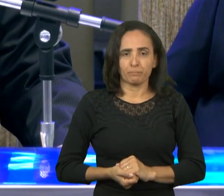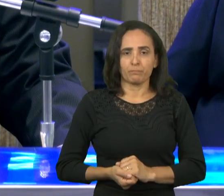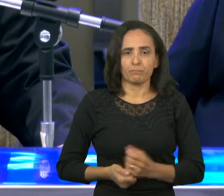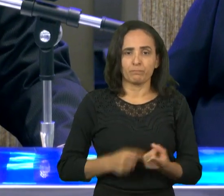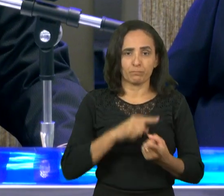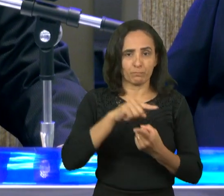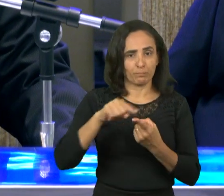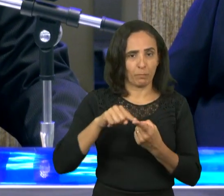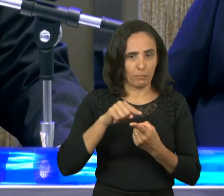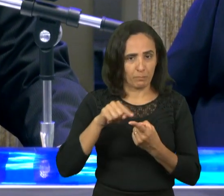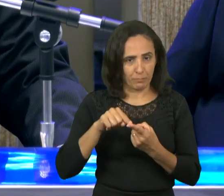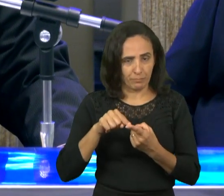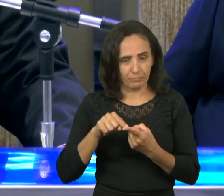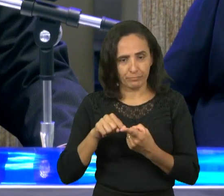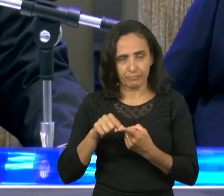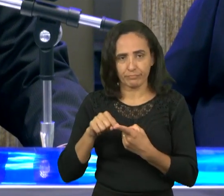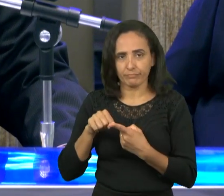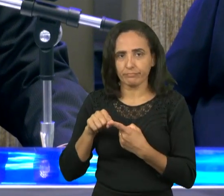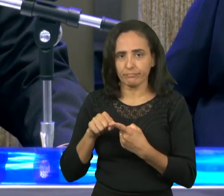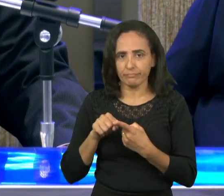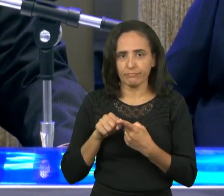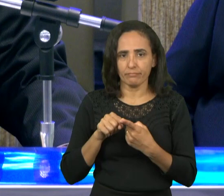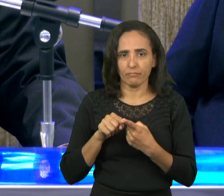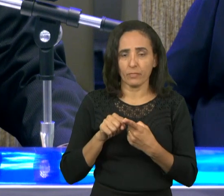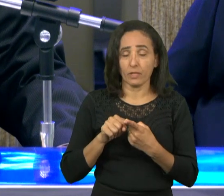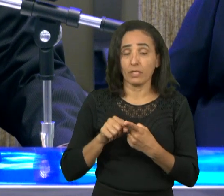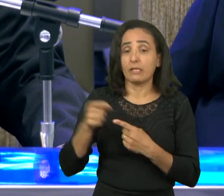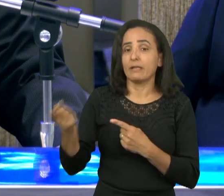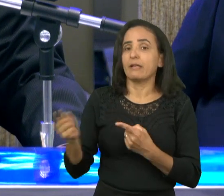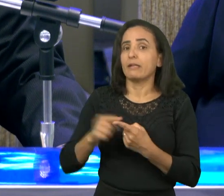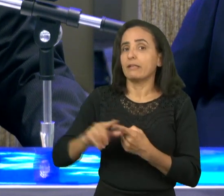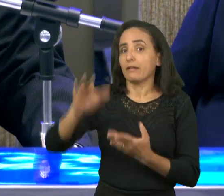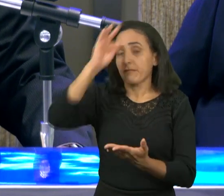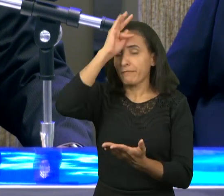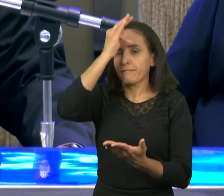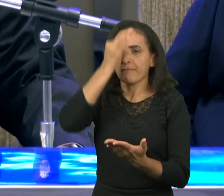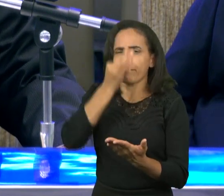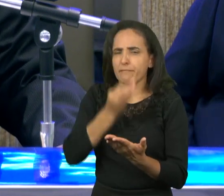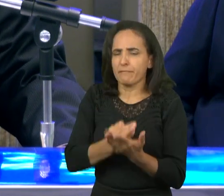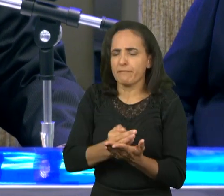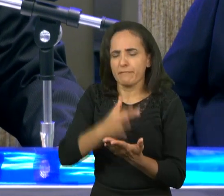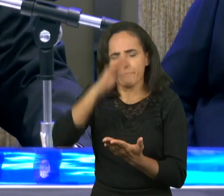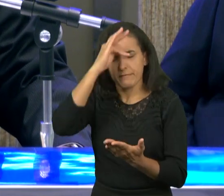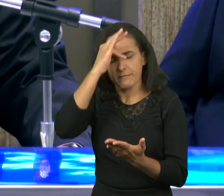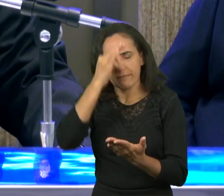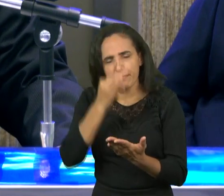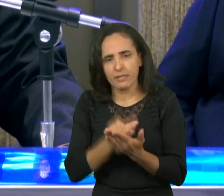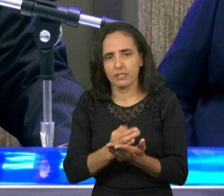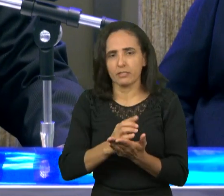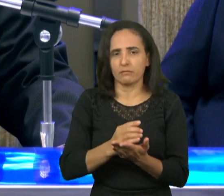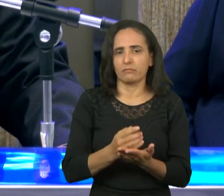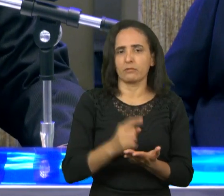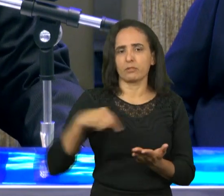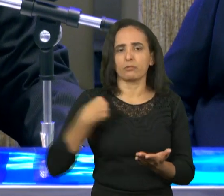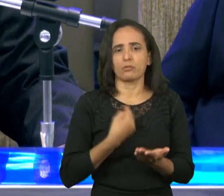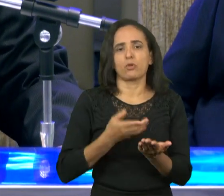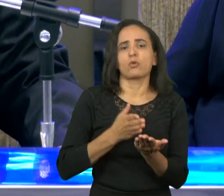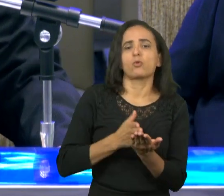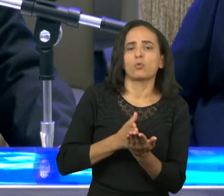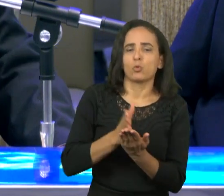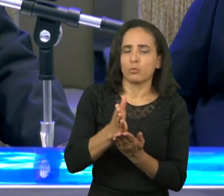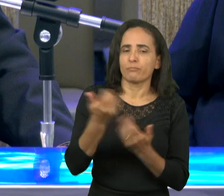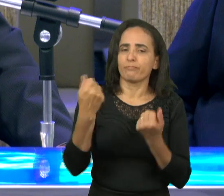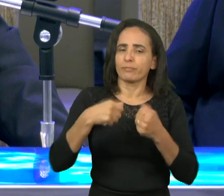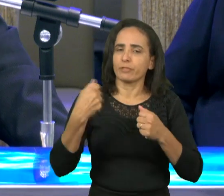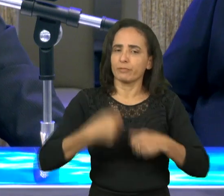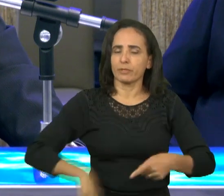vemos que Enoque era um homem de fé, tipo de uma igreja que não perdeu a fé apesar de